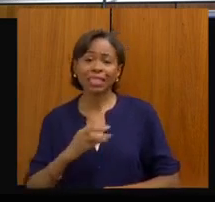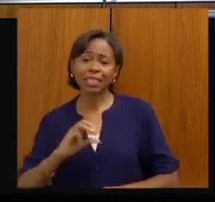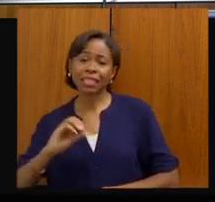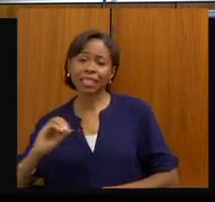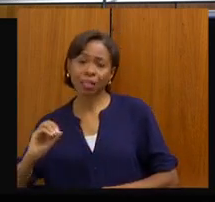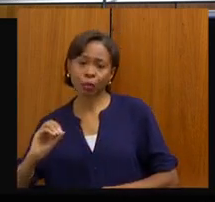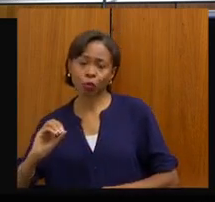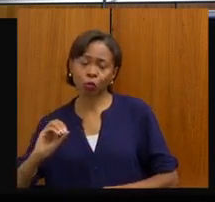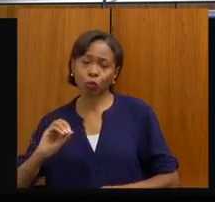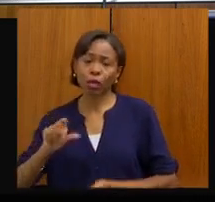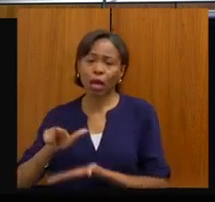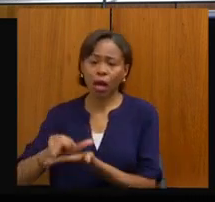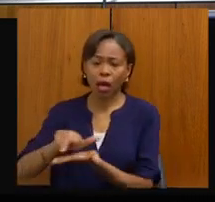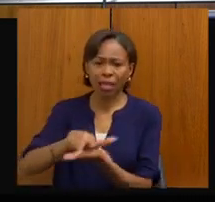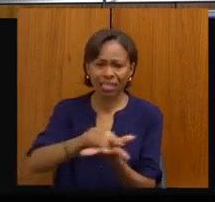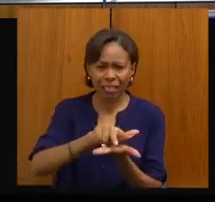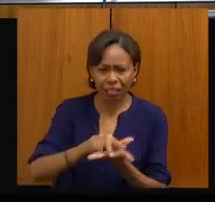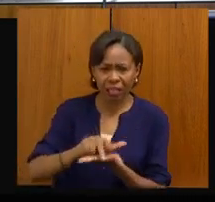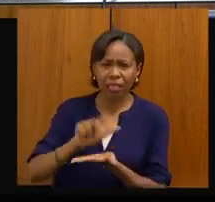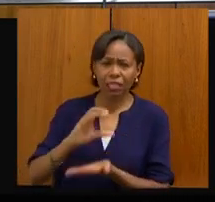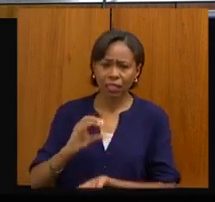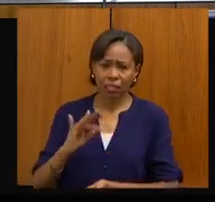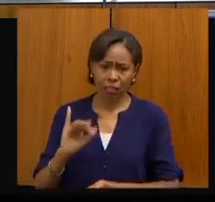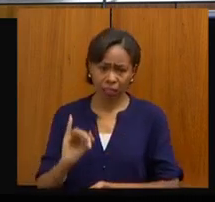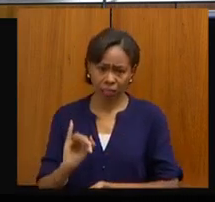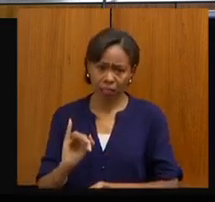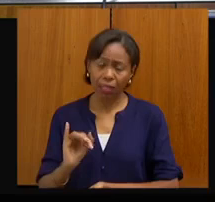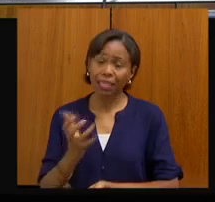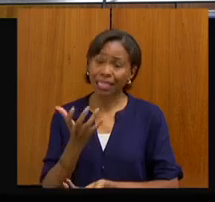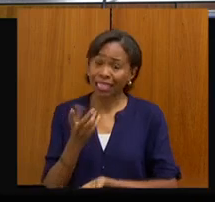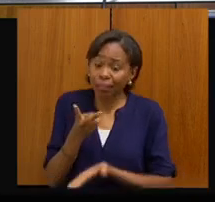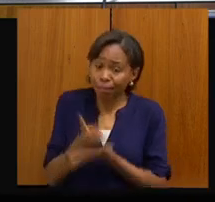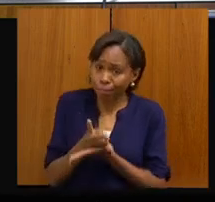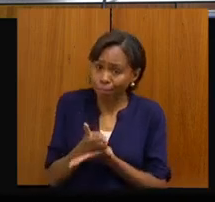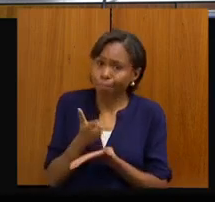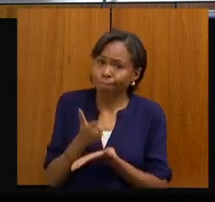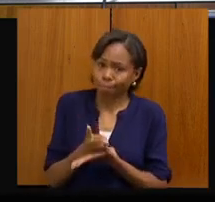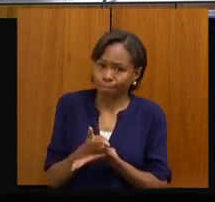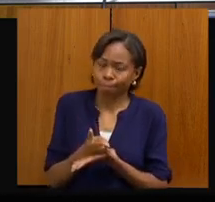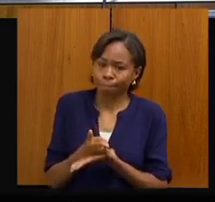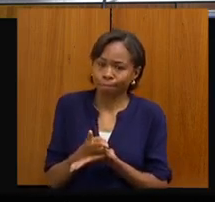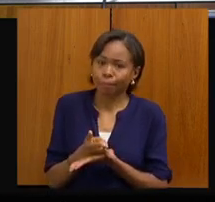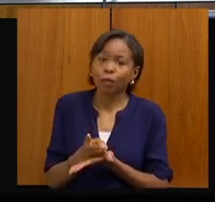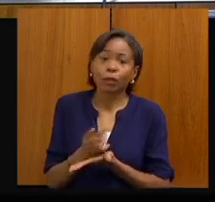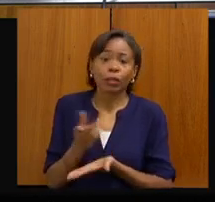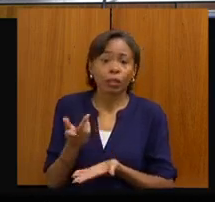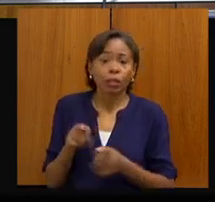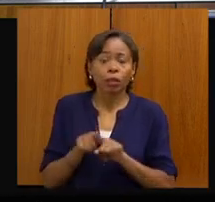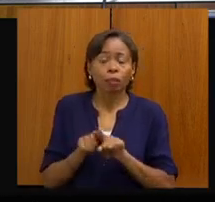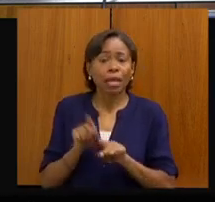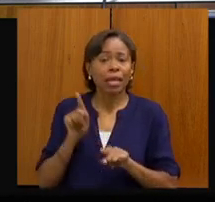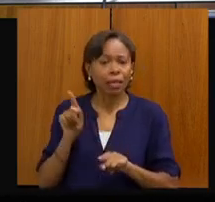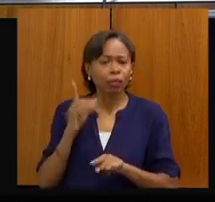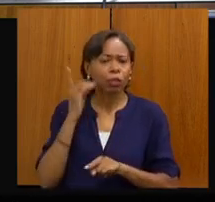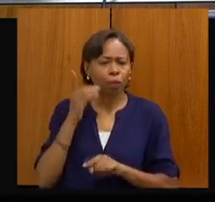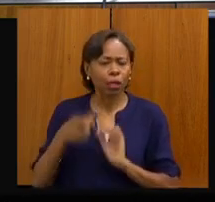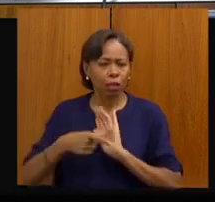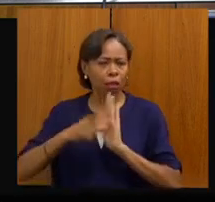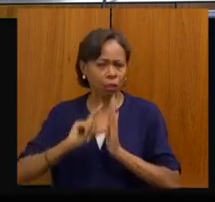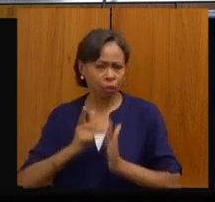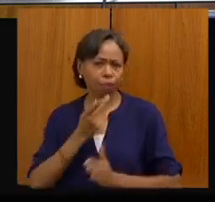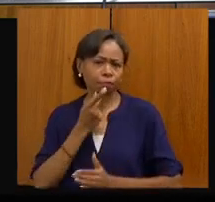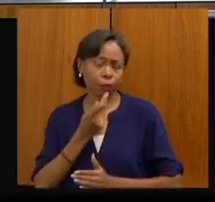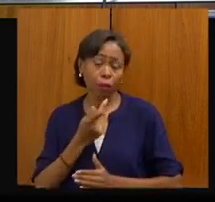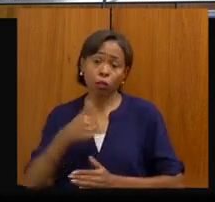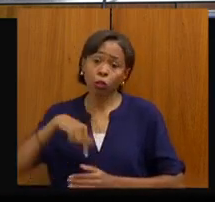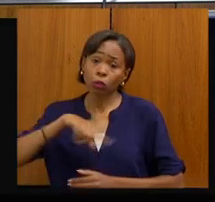que gostariam de permanecer, inclusive esses leitos que o deputado falou. Então, nós estamos tentando buscar